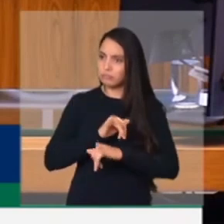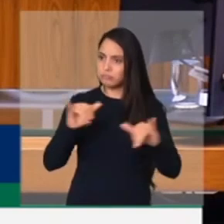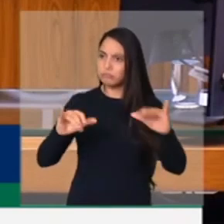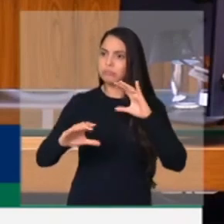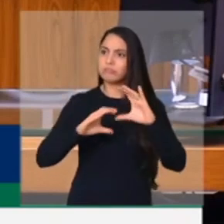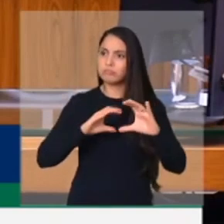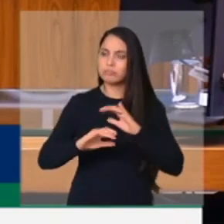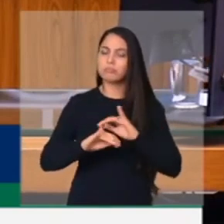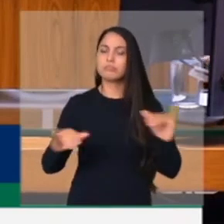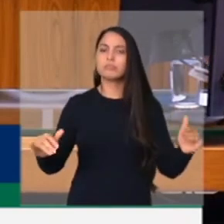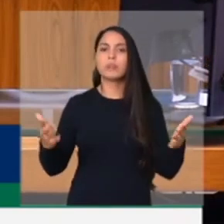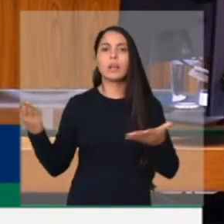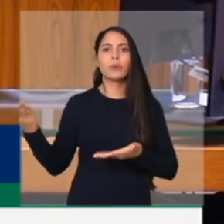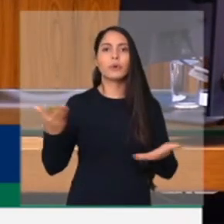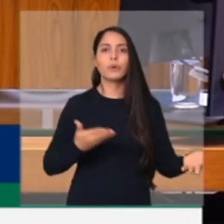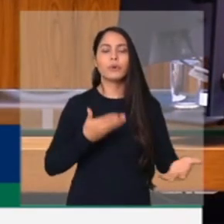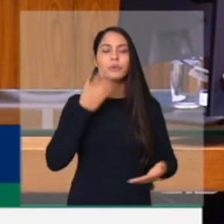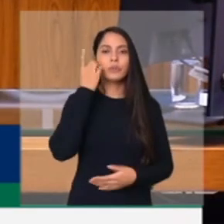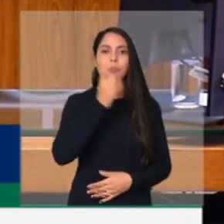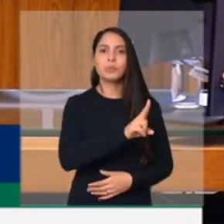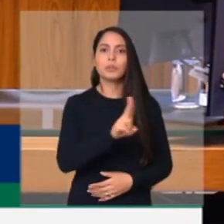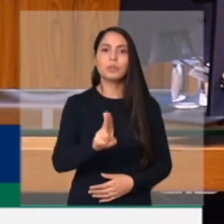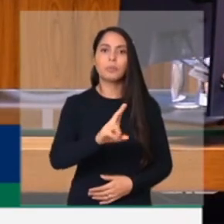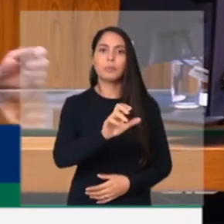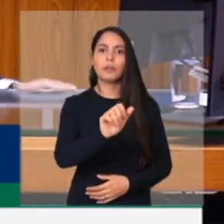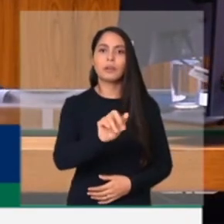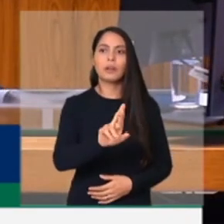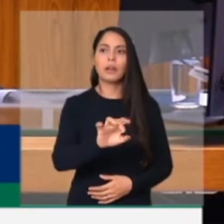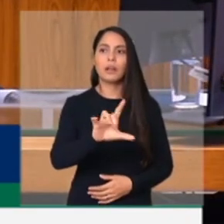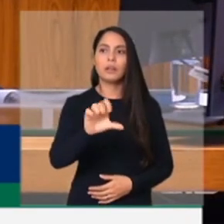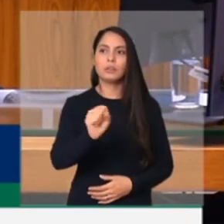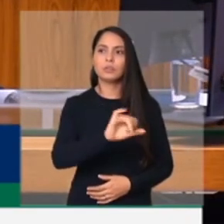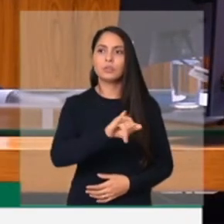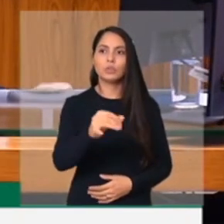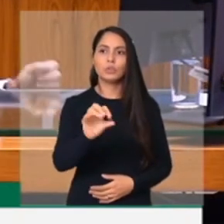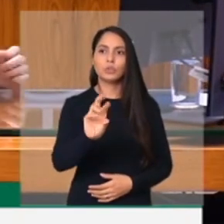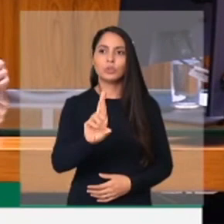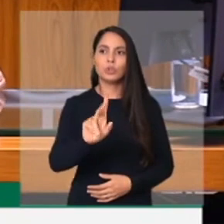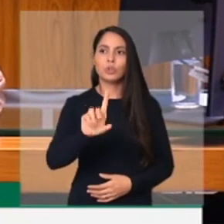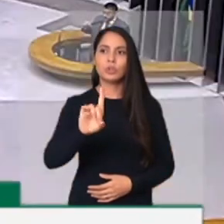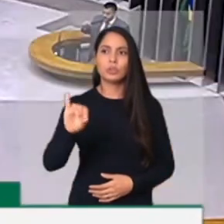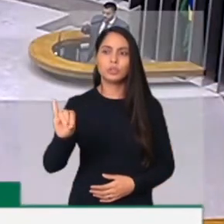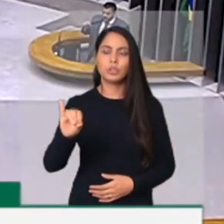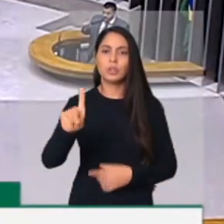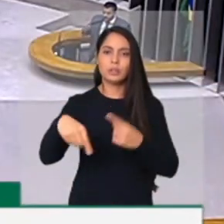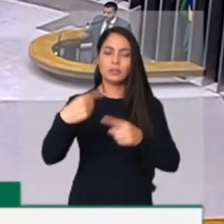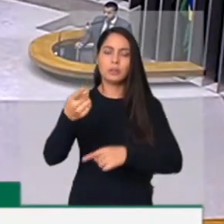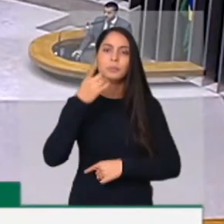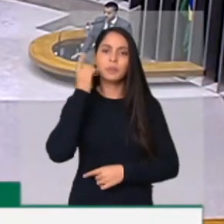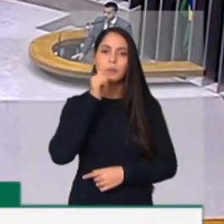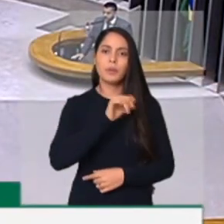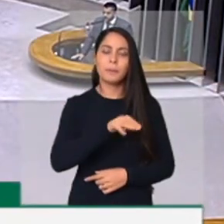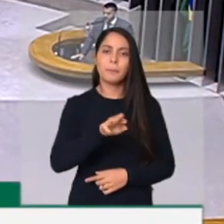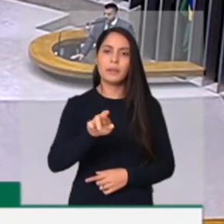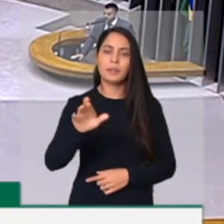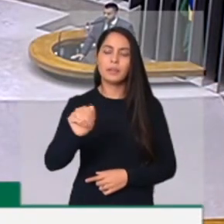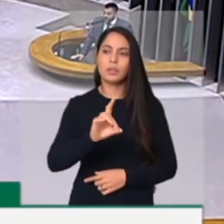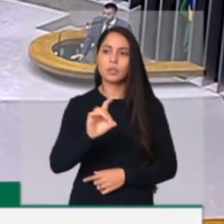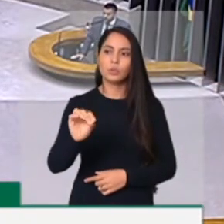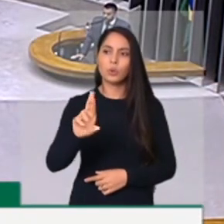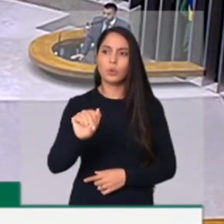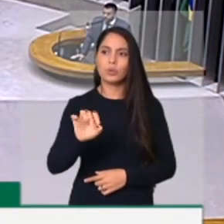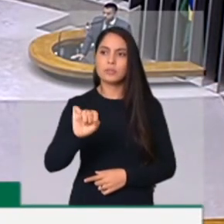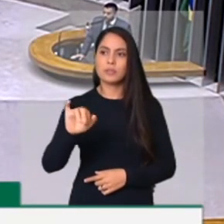Concedo a palavra ao deputado Carlos Jordi e em seguida a deputada Maria do Rosário. Senhor presidente, senhores